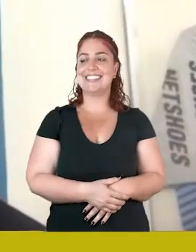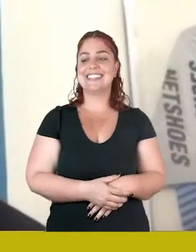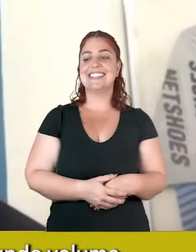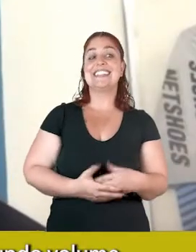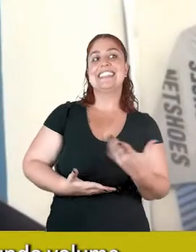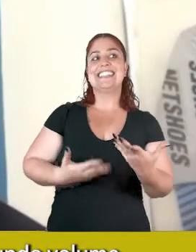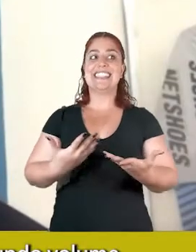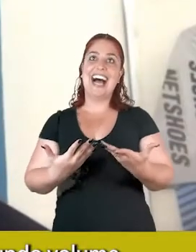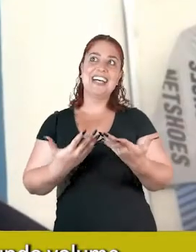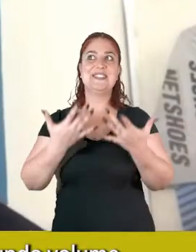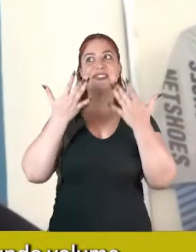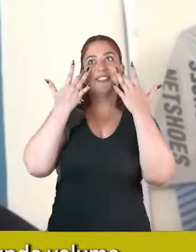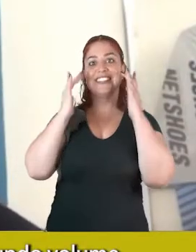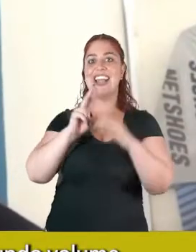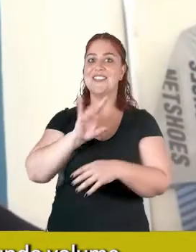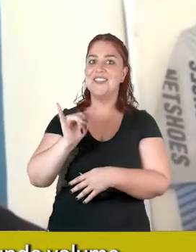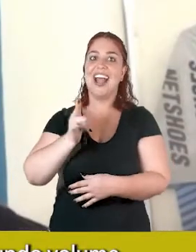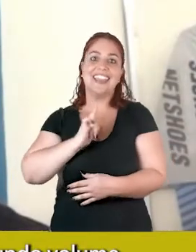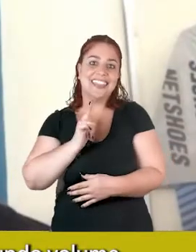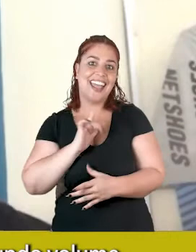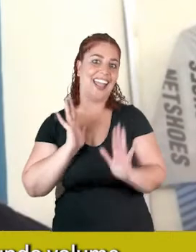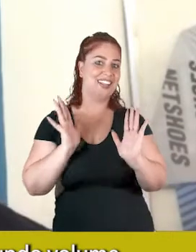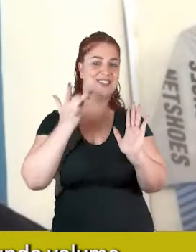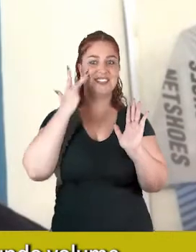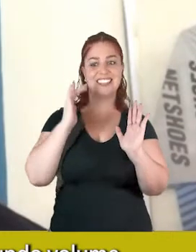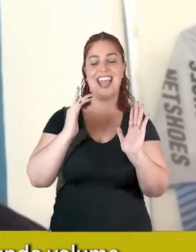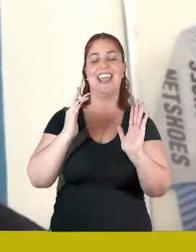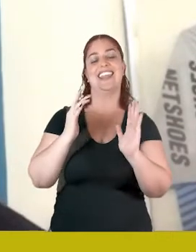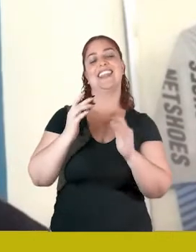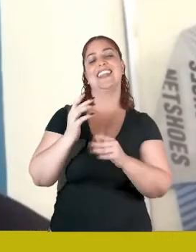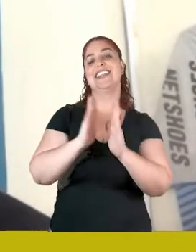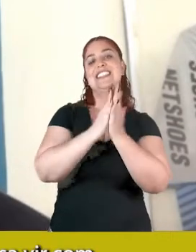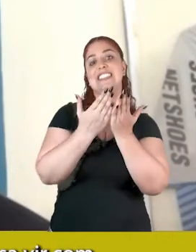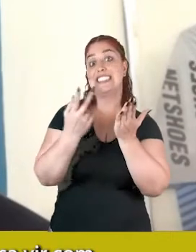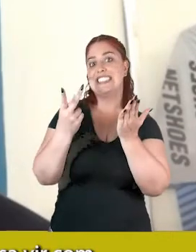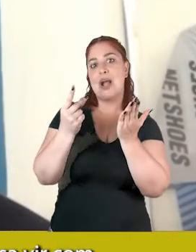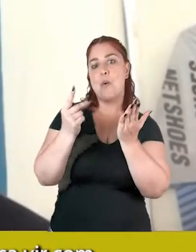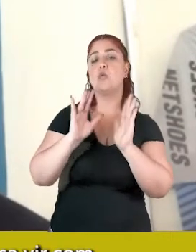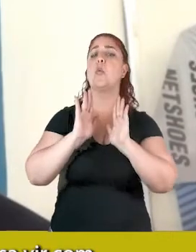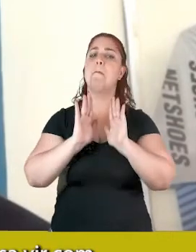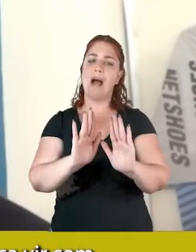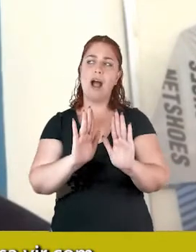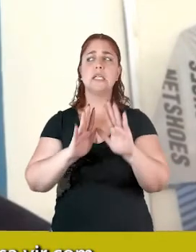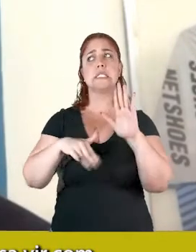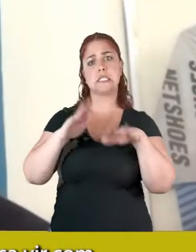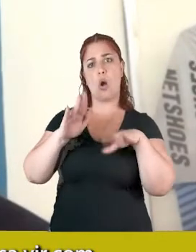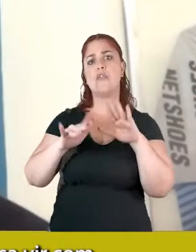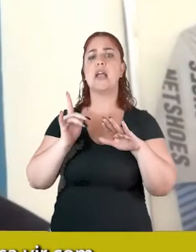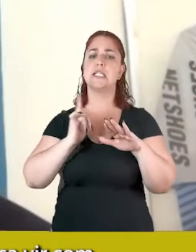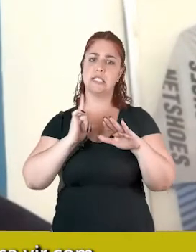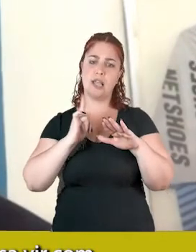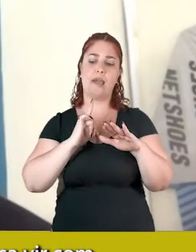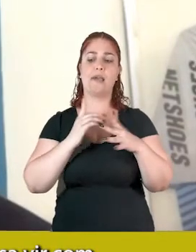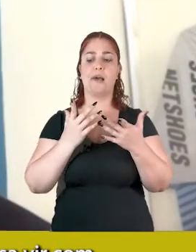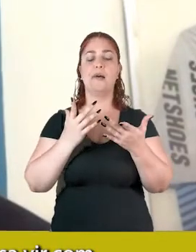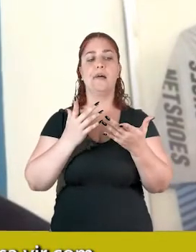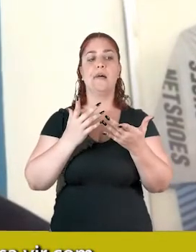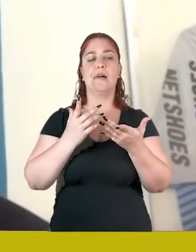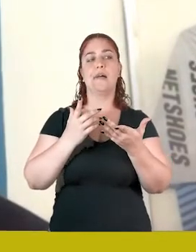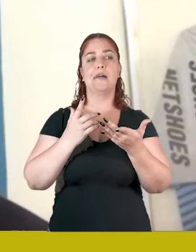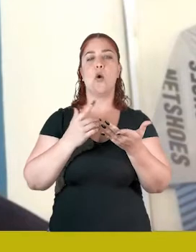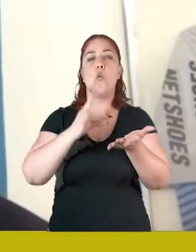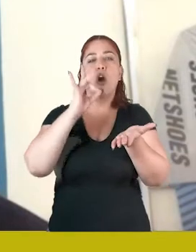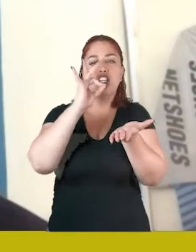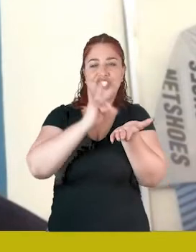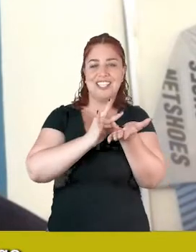É, não sei se vai ser um segundo volume, mas talvez a gente possa vir